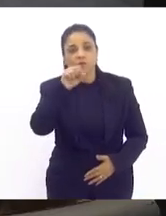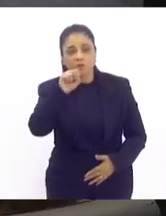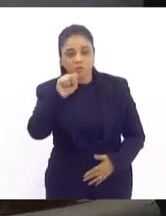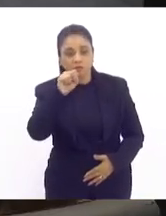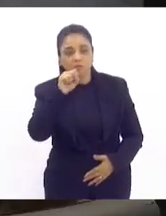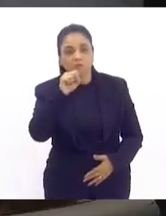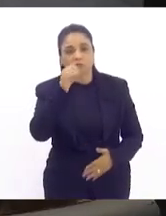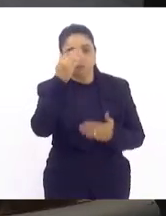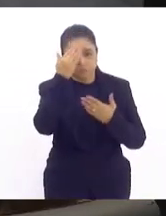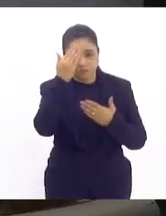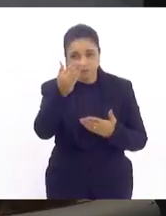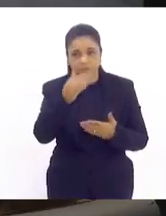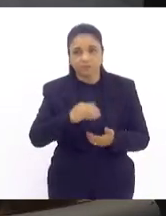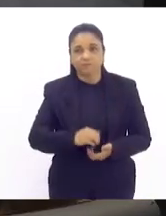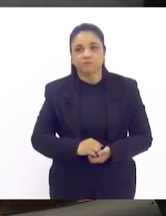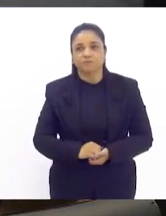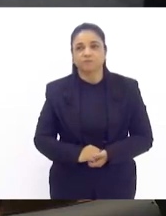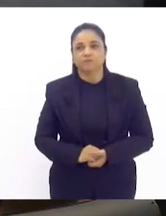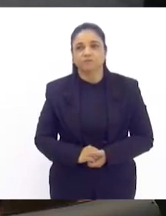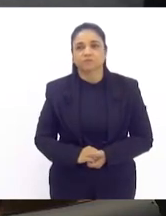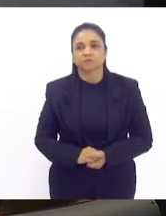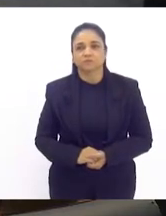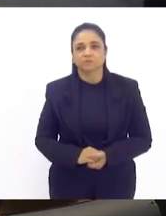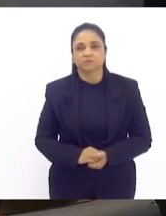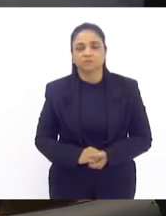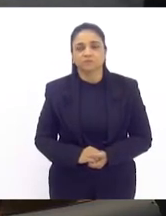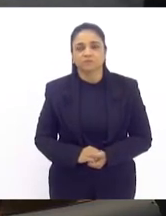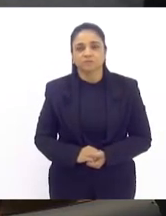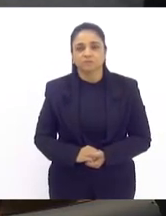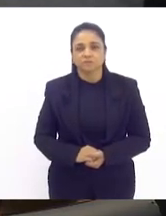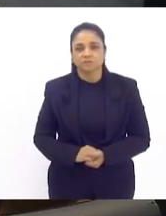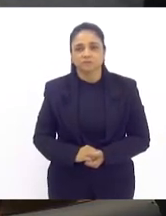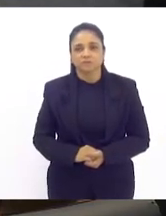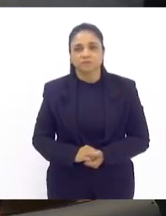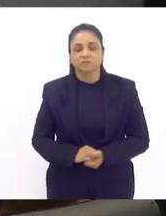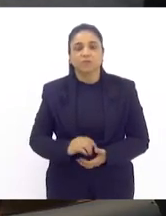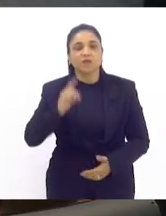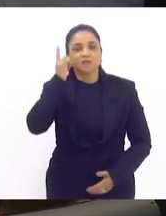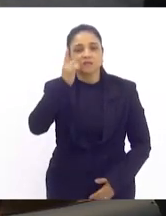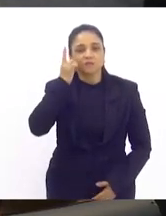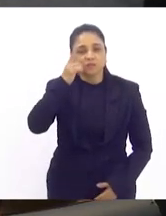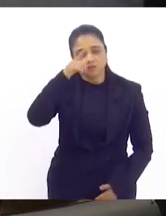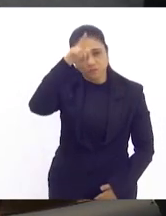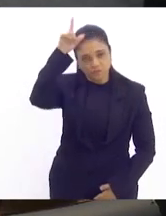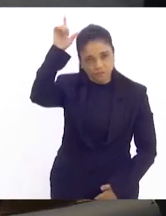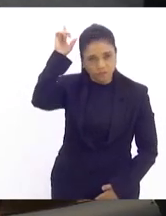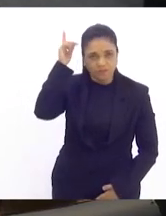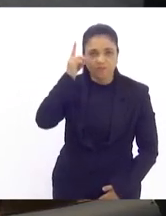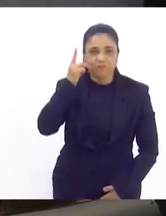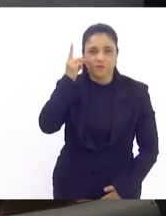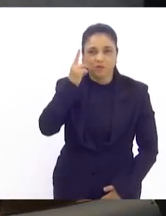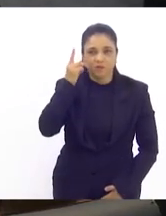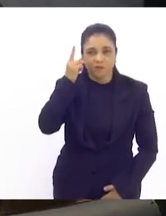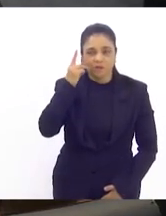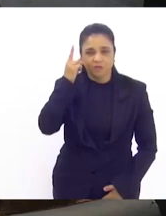nome deputado Luiz Paulo primeiro orador escrito